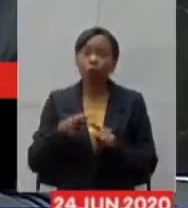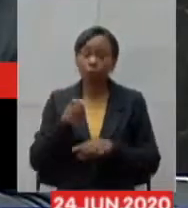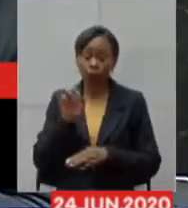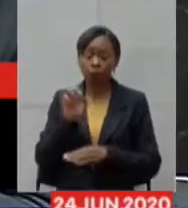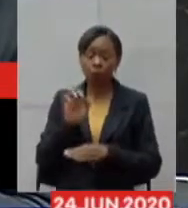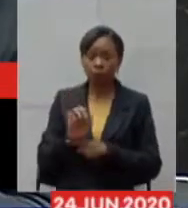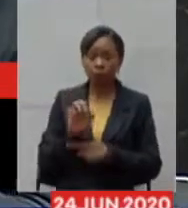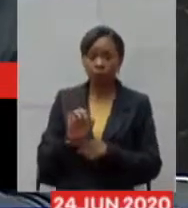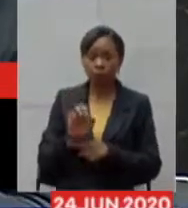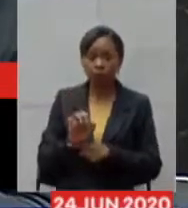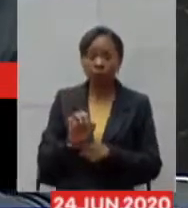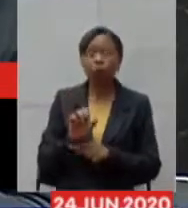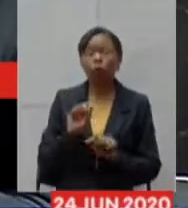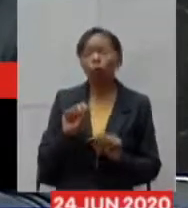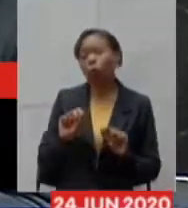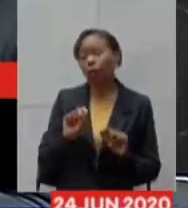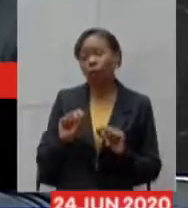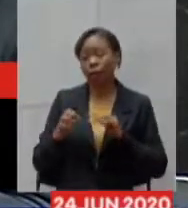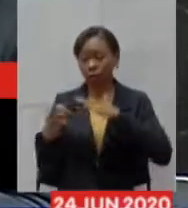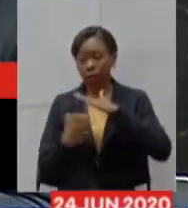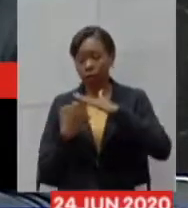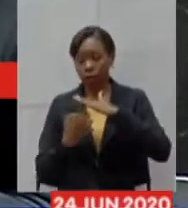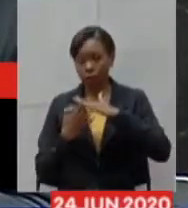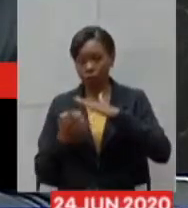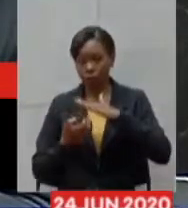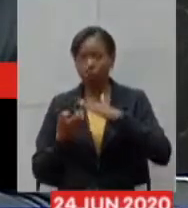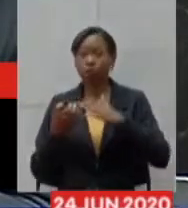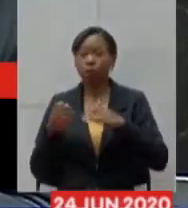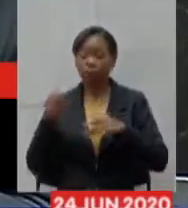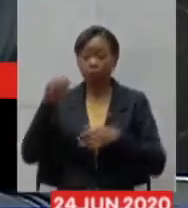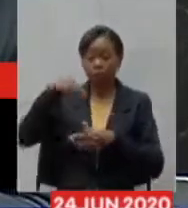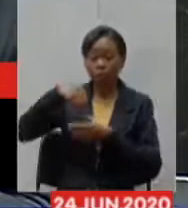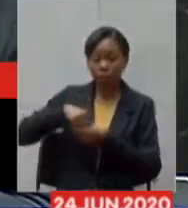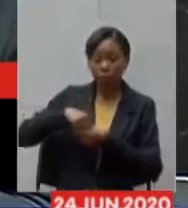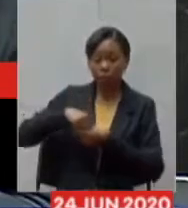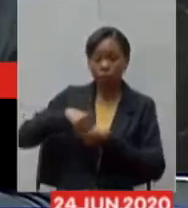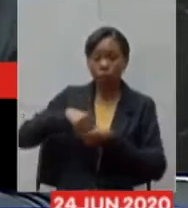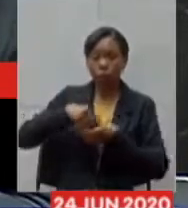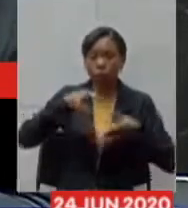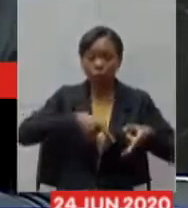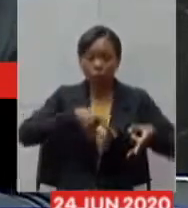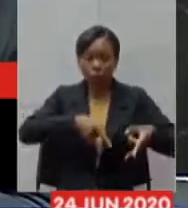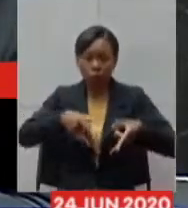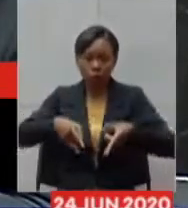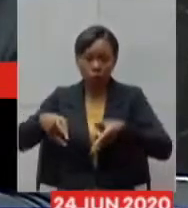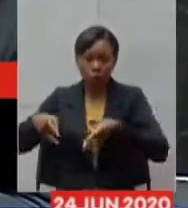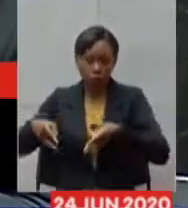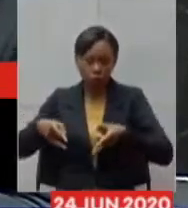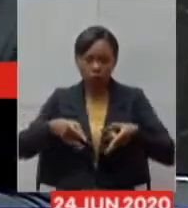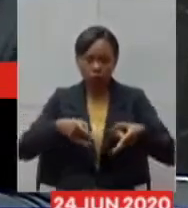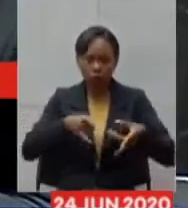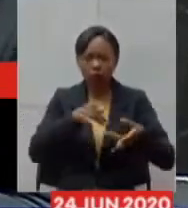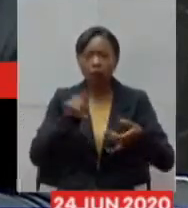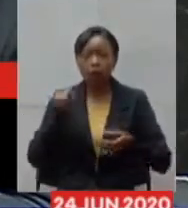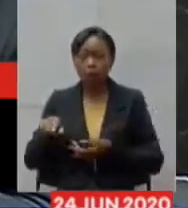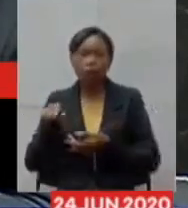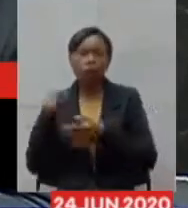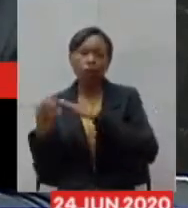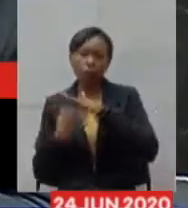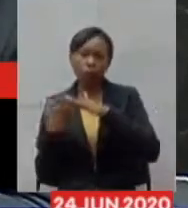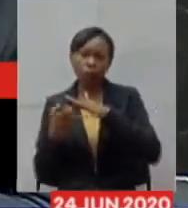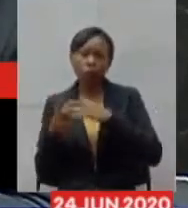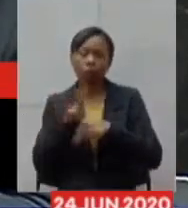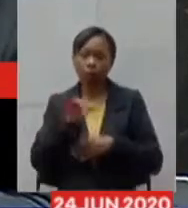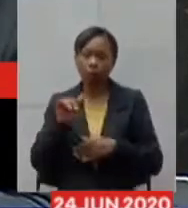prestadores que habilitaram seus leitos nossos fácil esses prestadores eles receberão pelo serviço